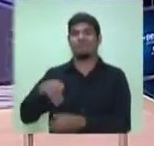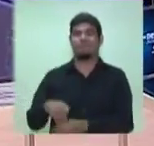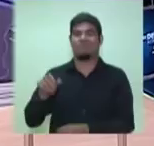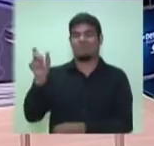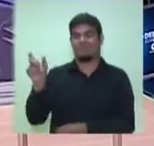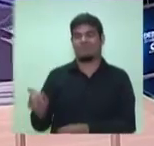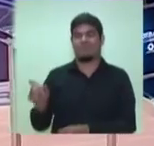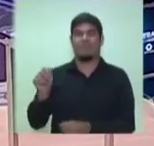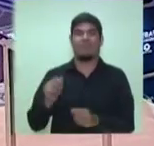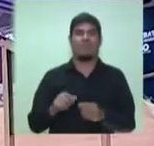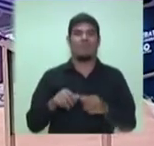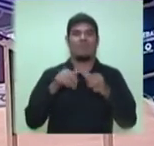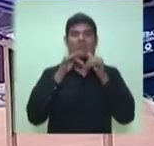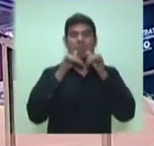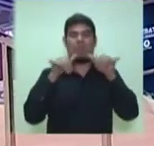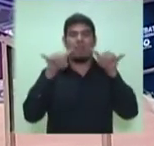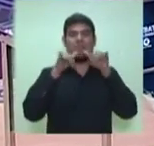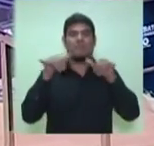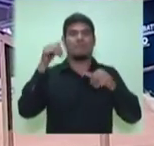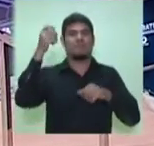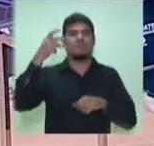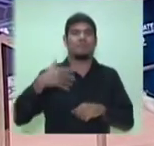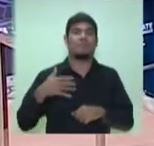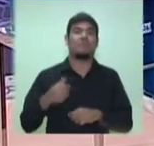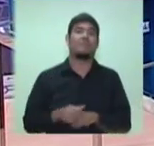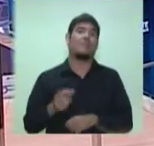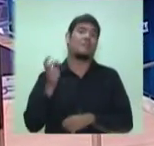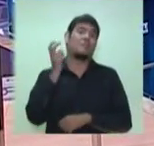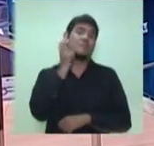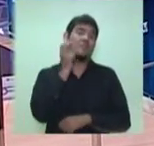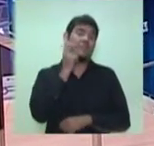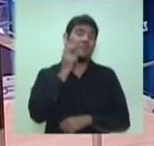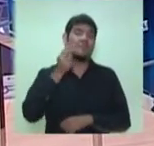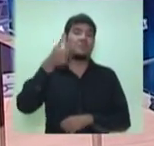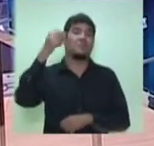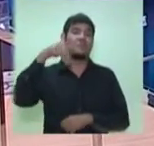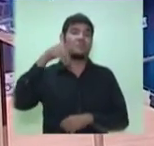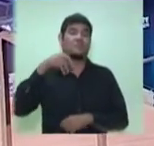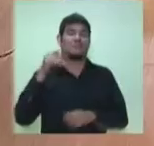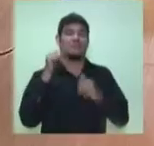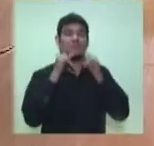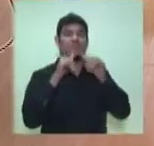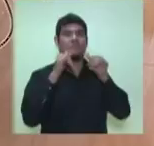considerações finais. É o candidato Marcelo Ramos. O senhor tem dois minutos, candidato.